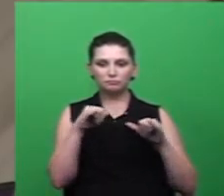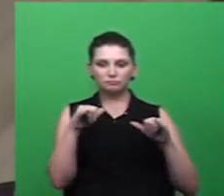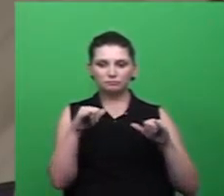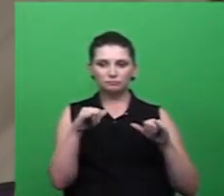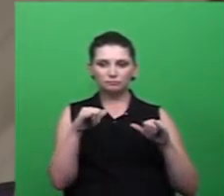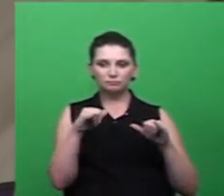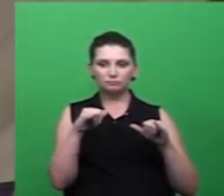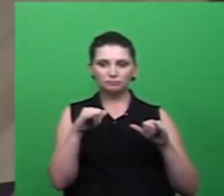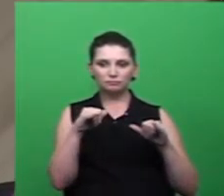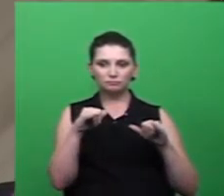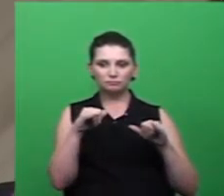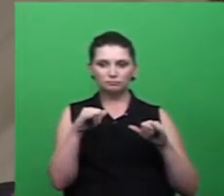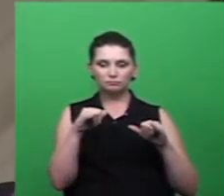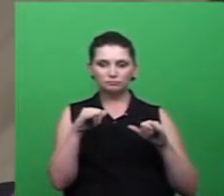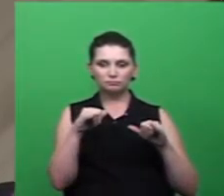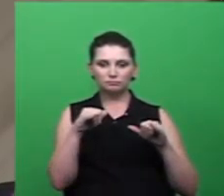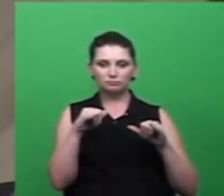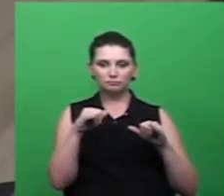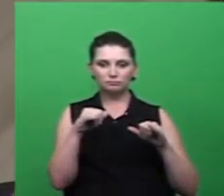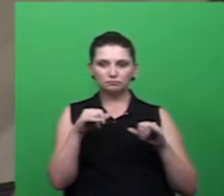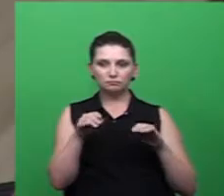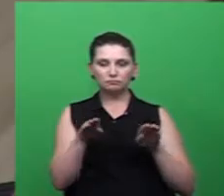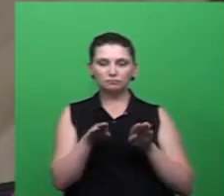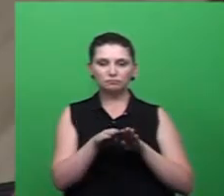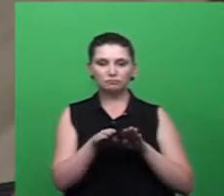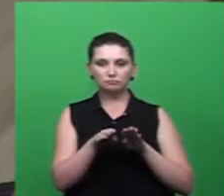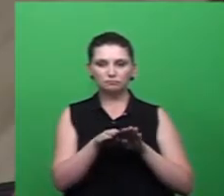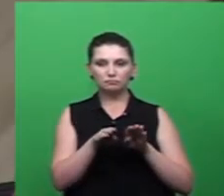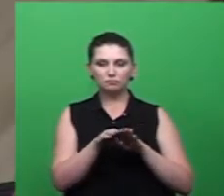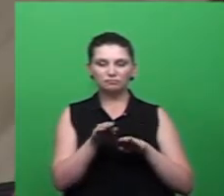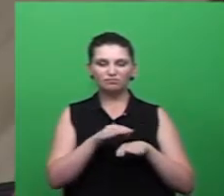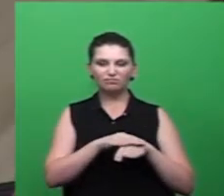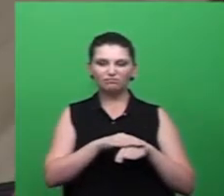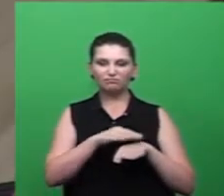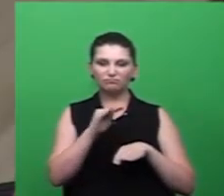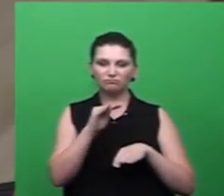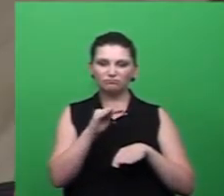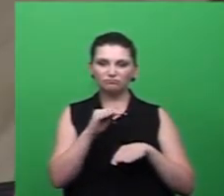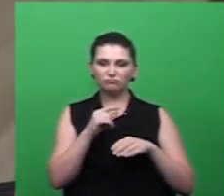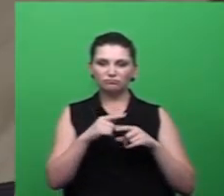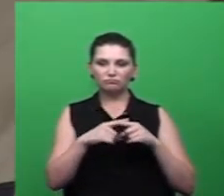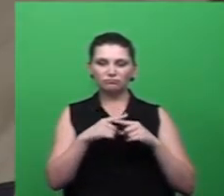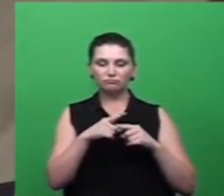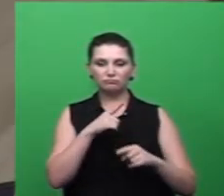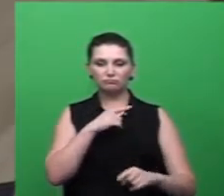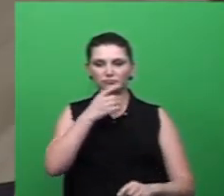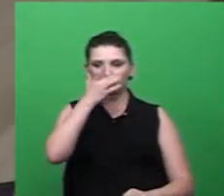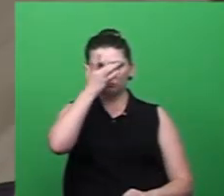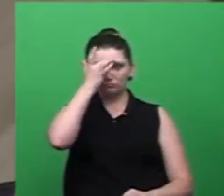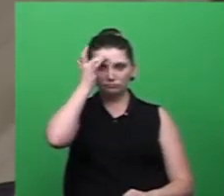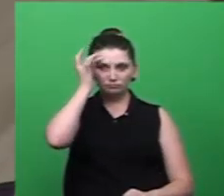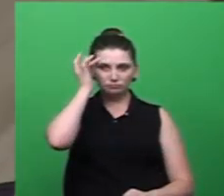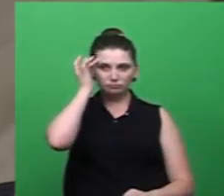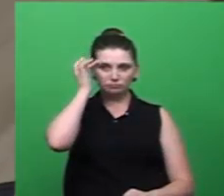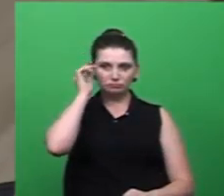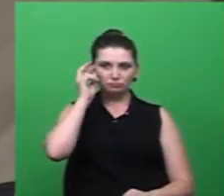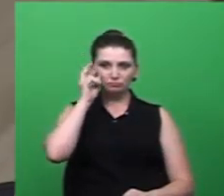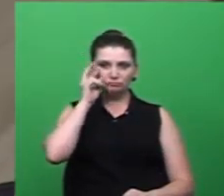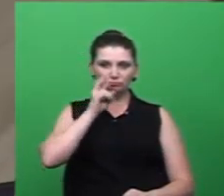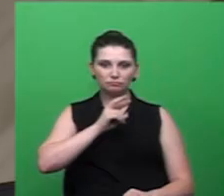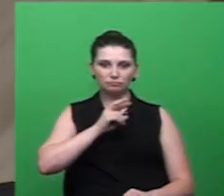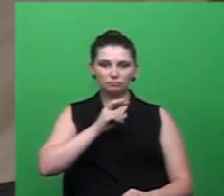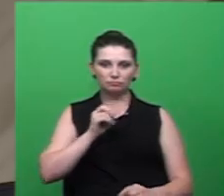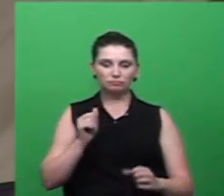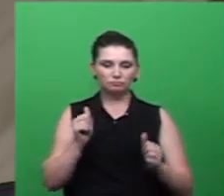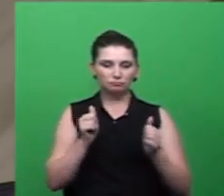de uma certa maneira, um pouco exagerada de alguns moradores, de alguns cidadãos, por exemplo, do lado da minha casa tem